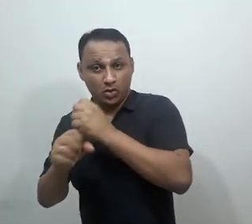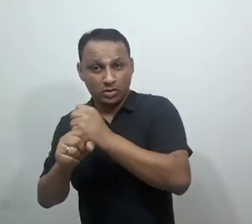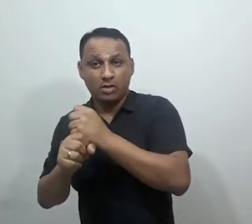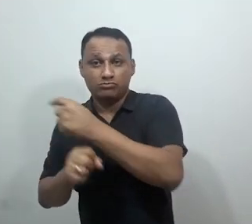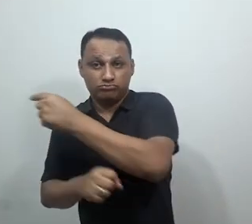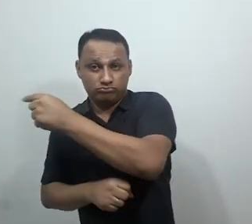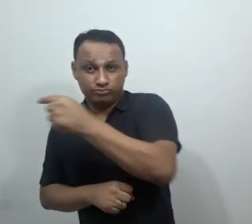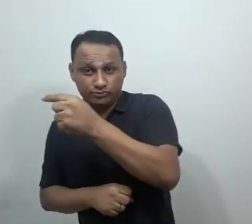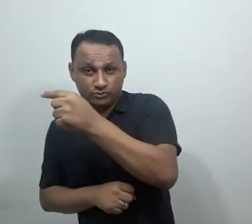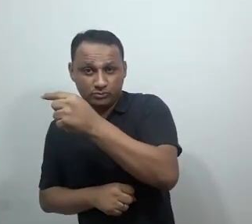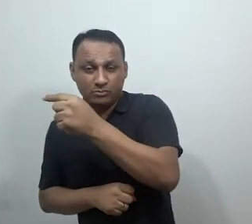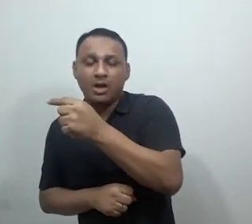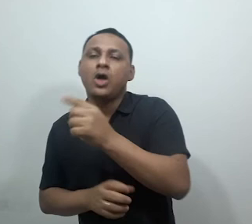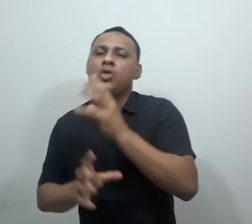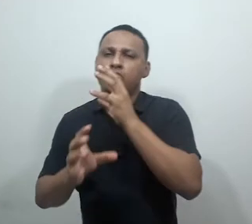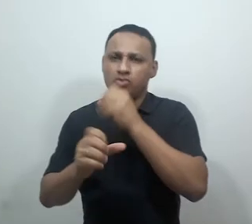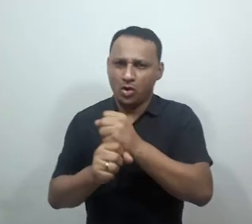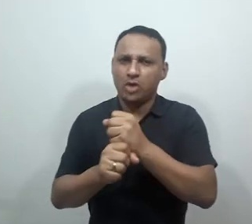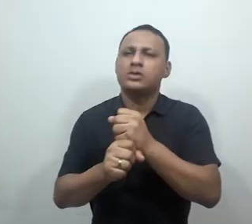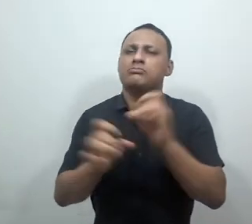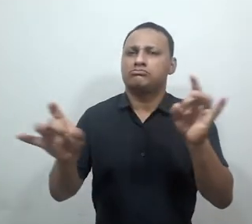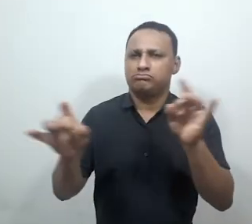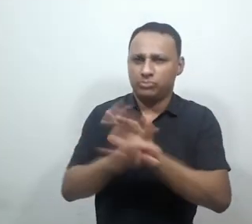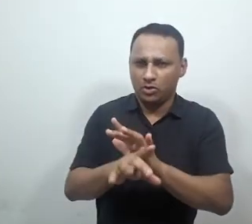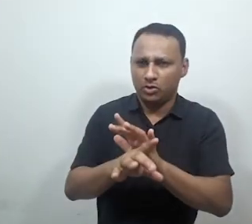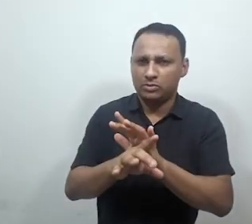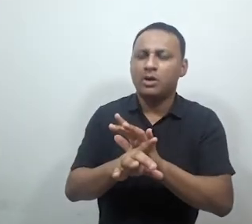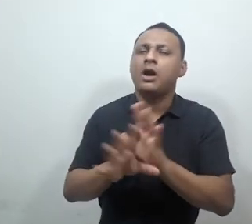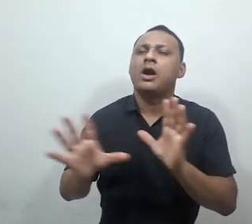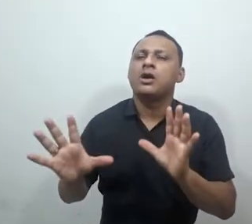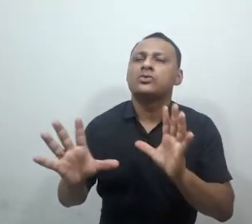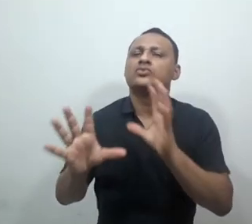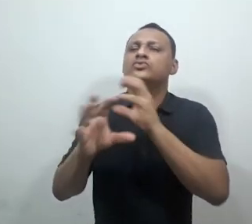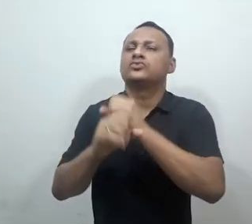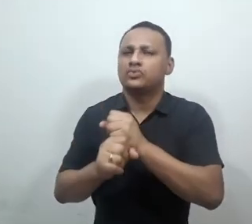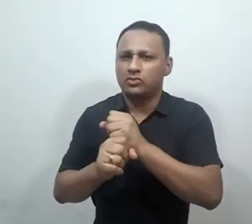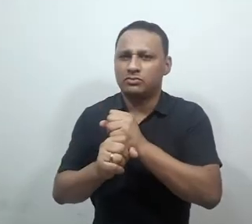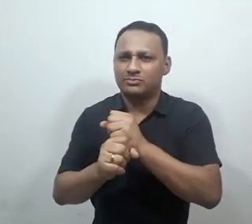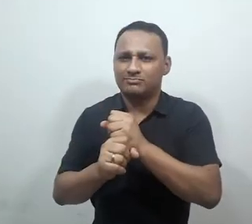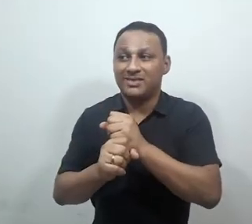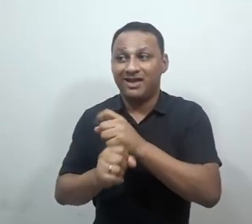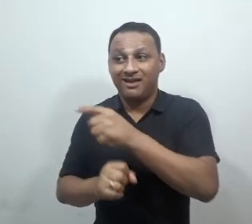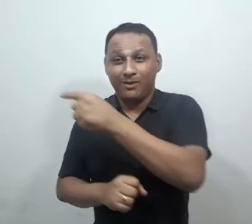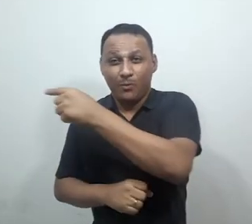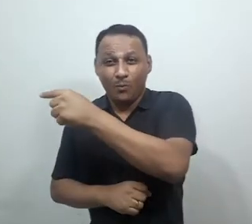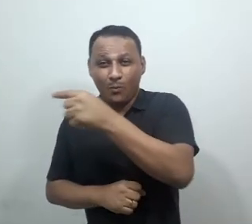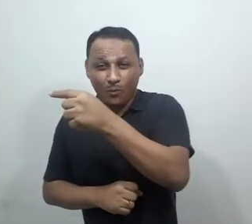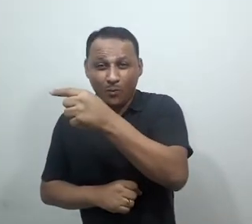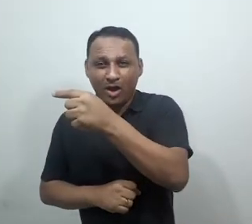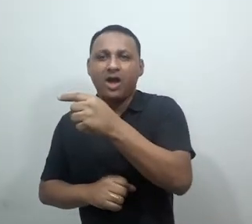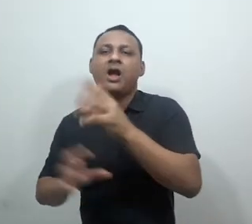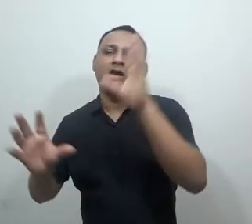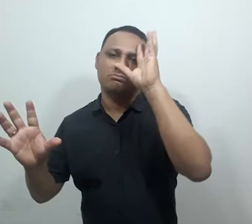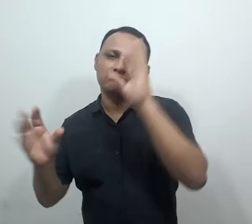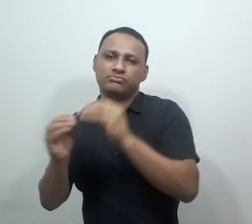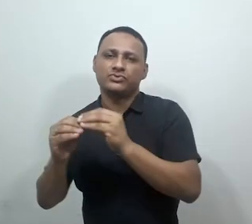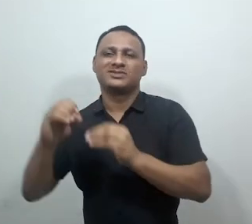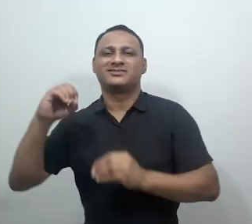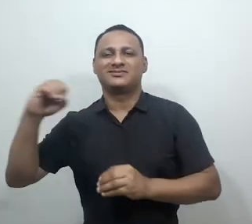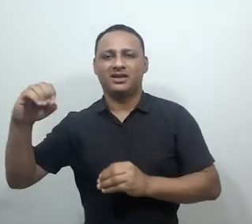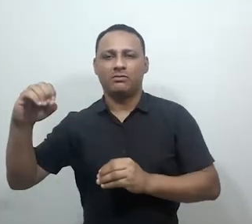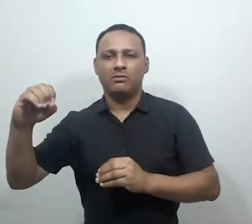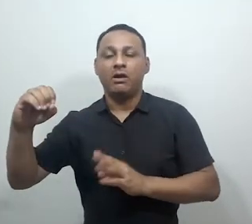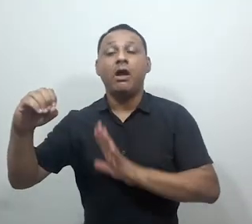vazias, ou seja, aquelas, inclusive, aquelas que não foram avaliadas, como sendo, no caso, nota zero. Também é possível